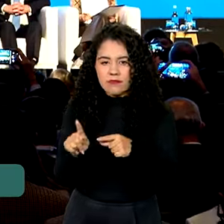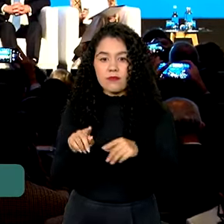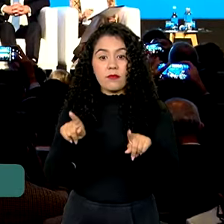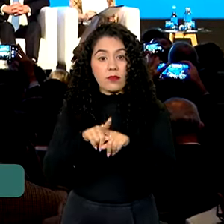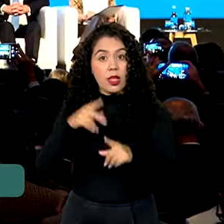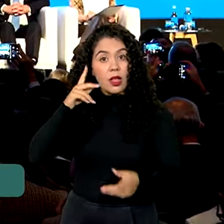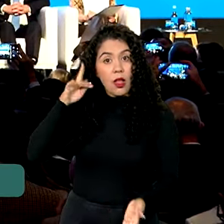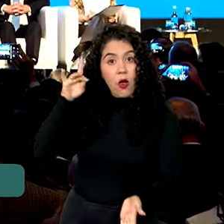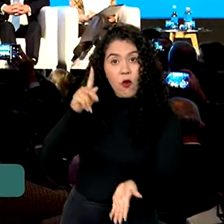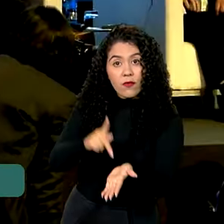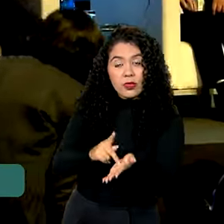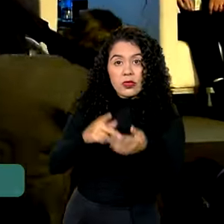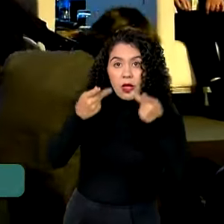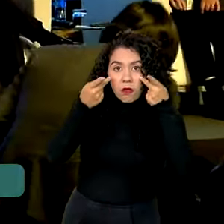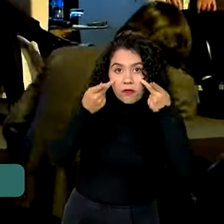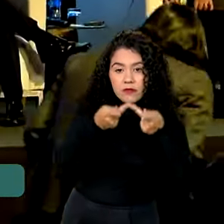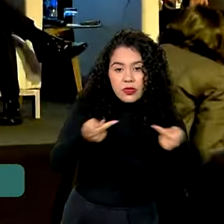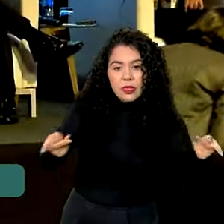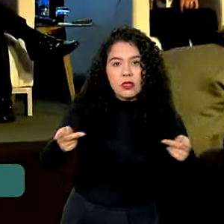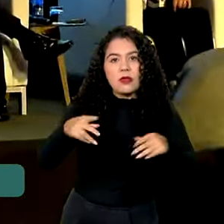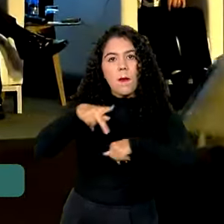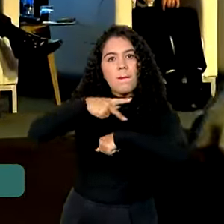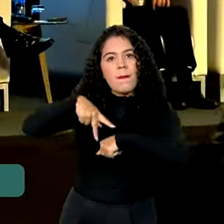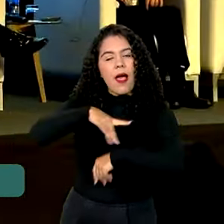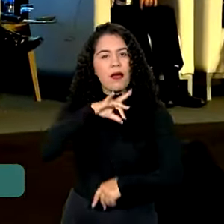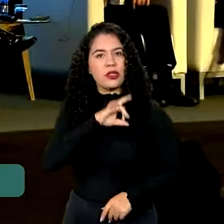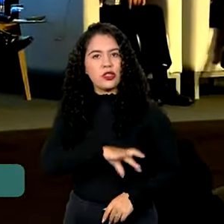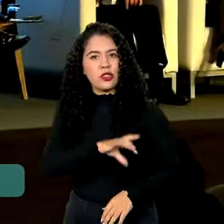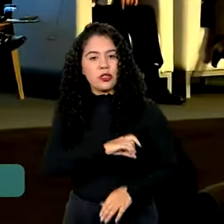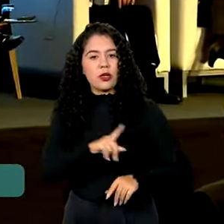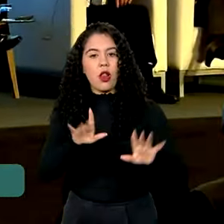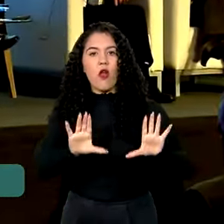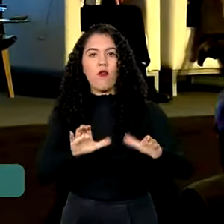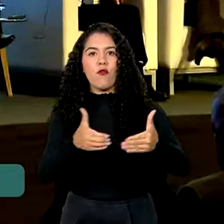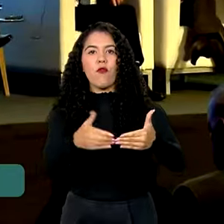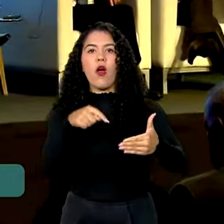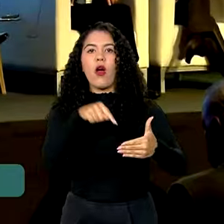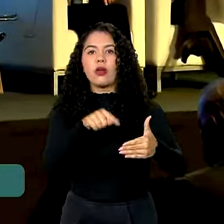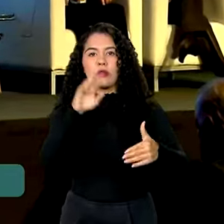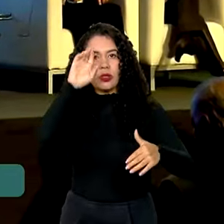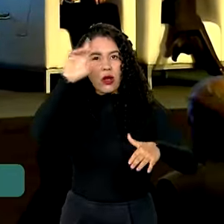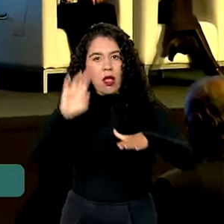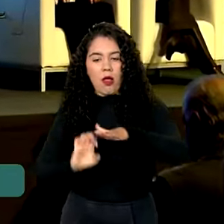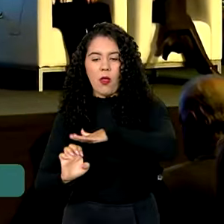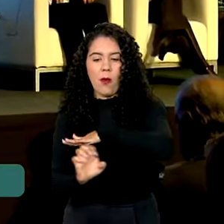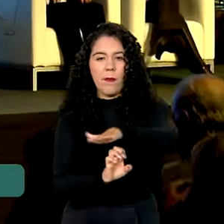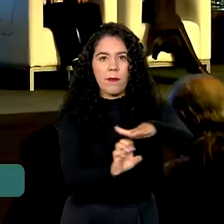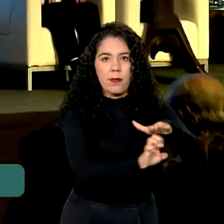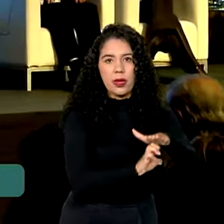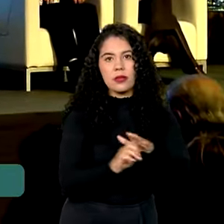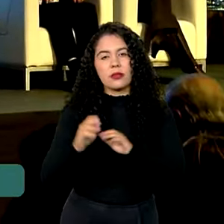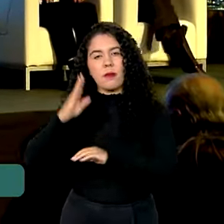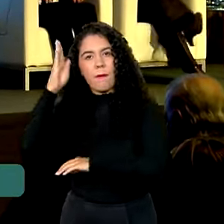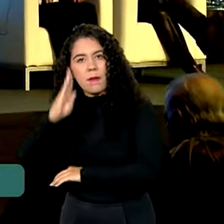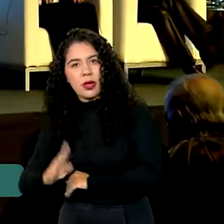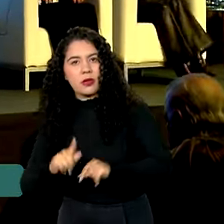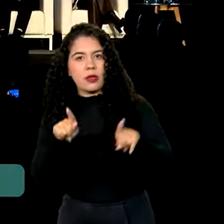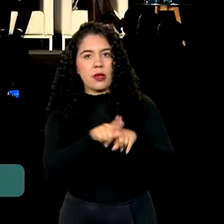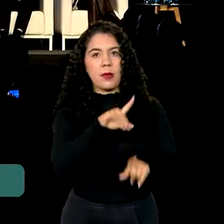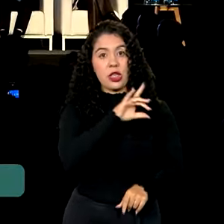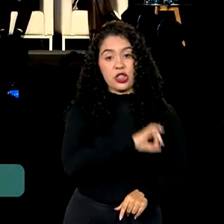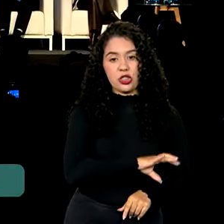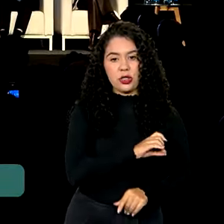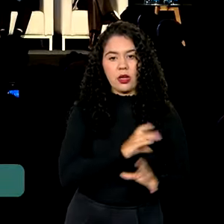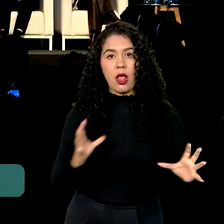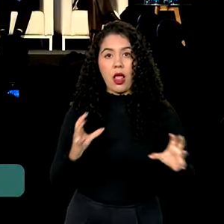oficial ao Chile foi o encerramento do Fórum Empresarial Chile-Brasil, que reuniu cerca de